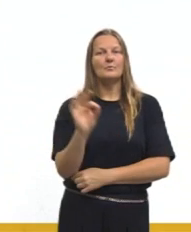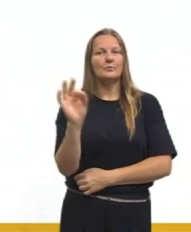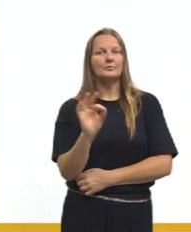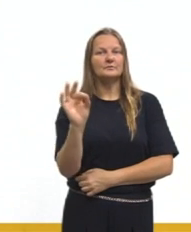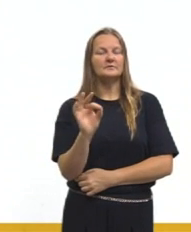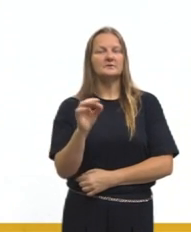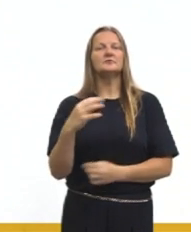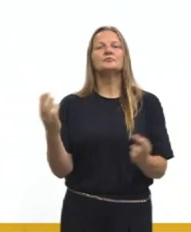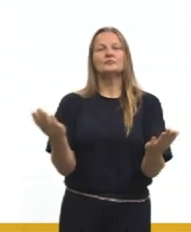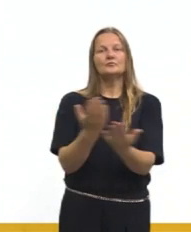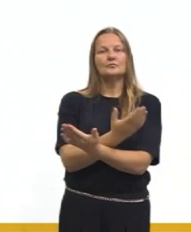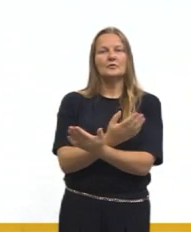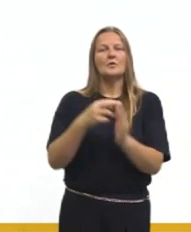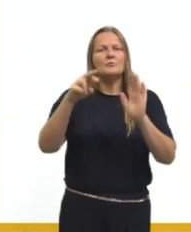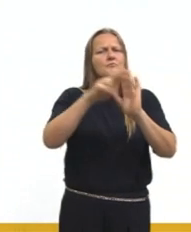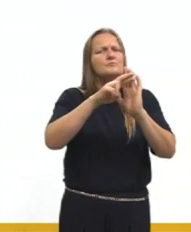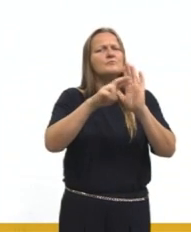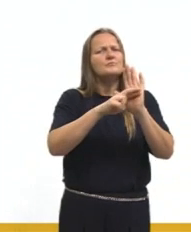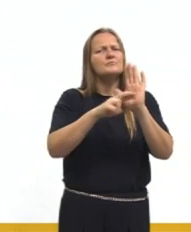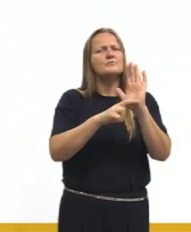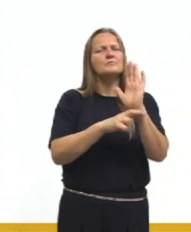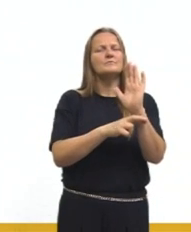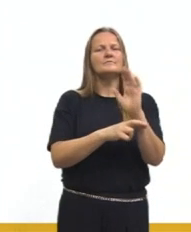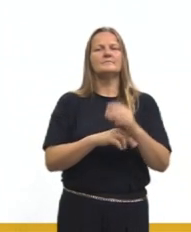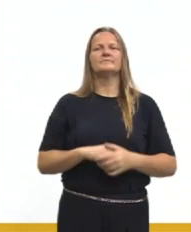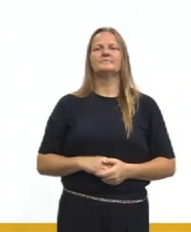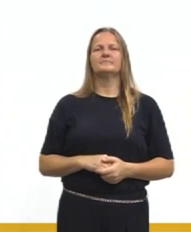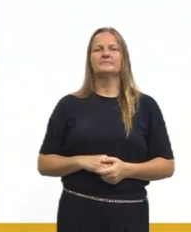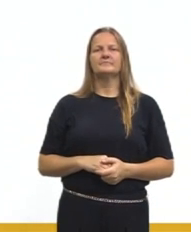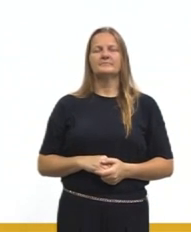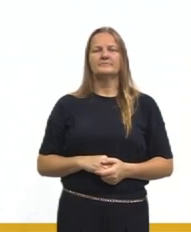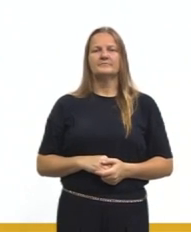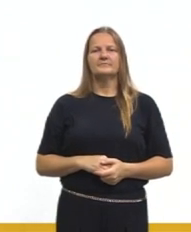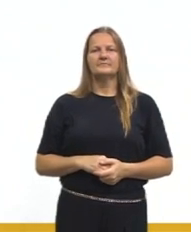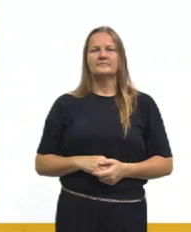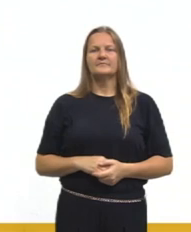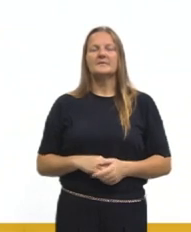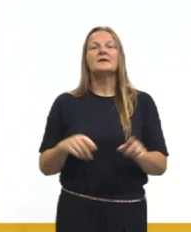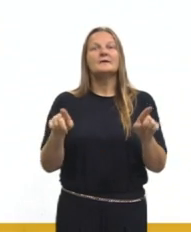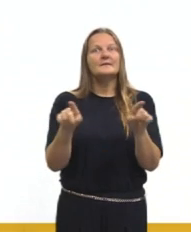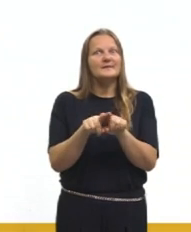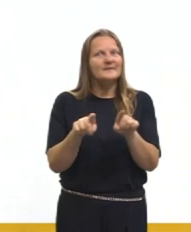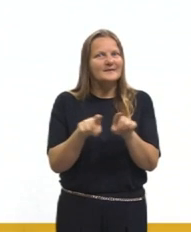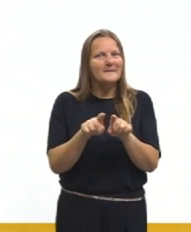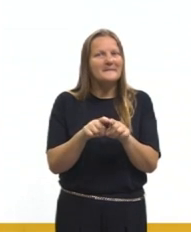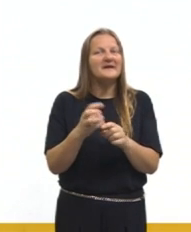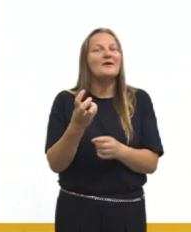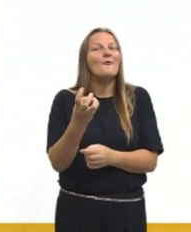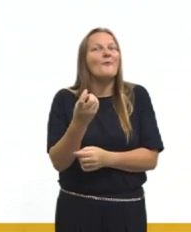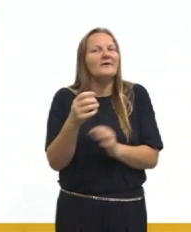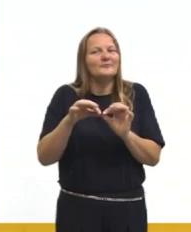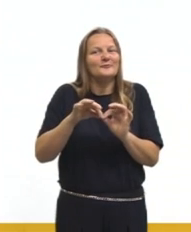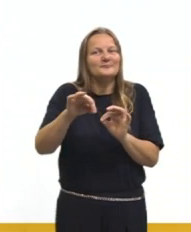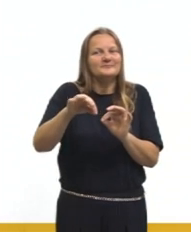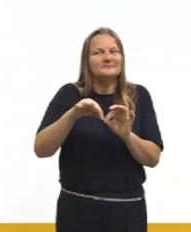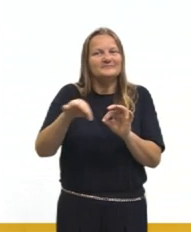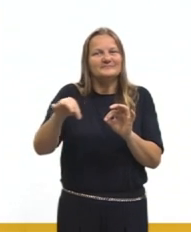com todas as normas presentes ali na questão. E também a parte de unidades de medida.